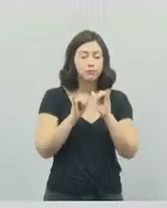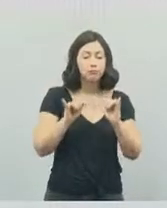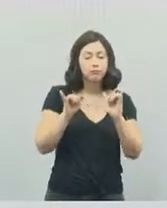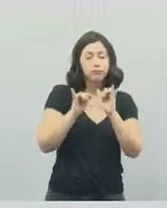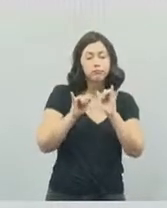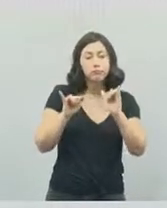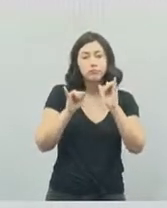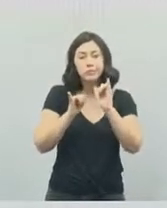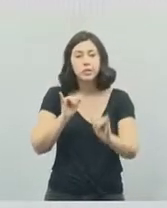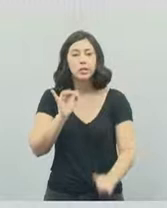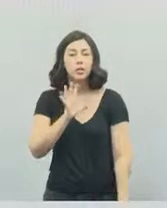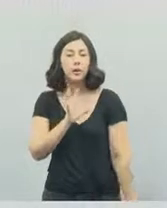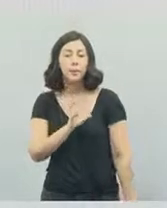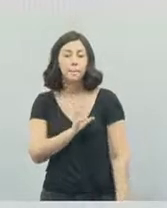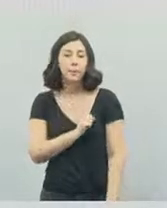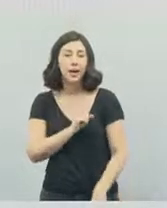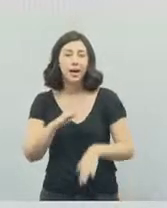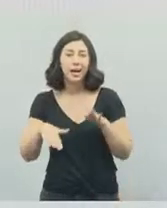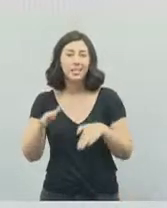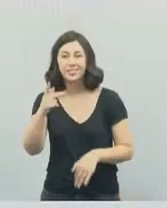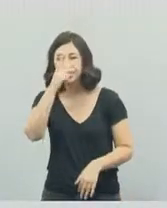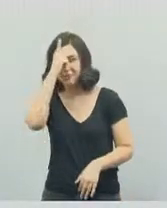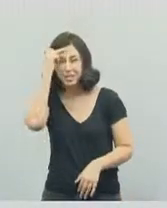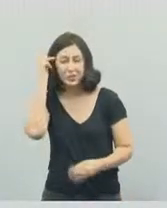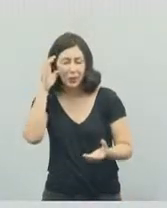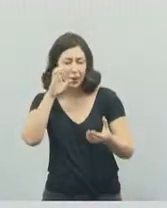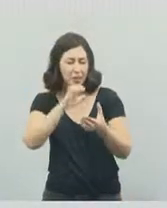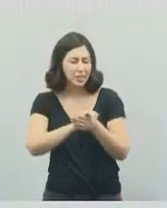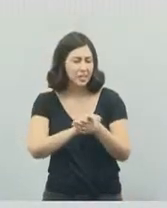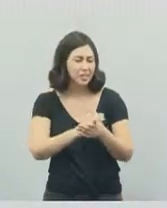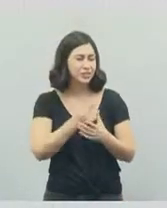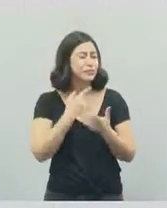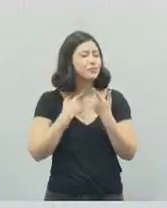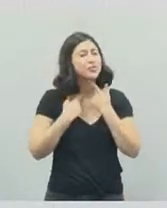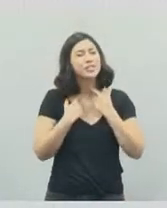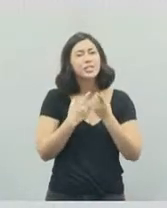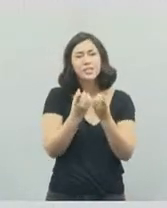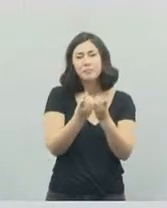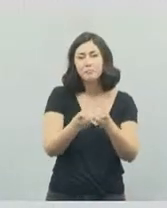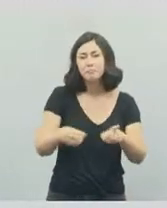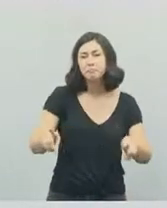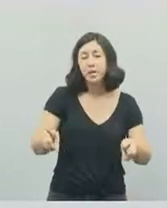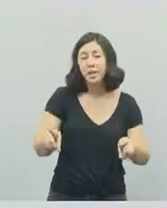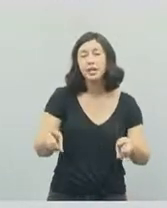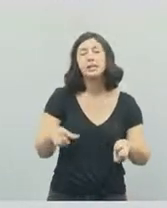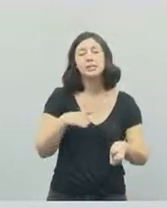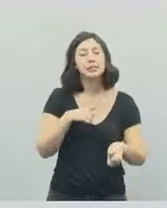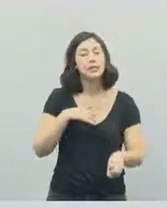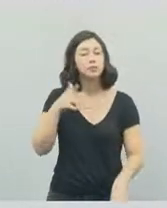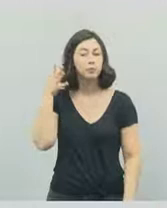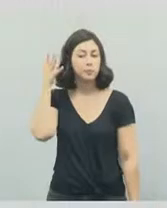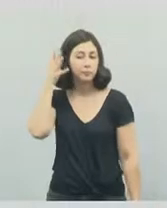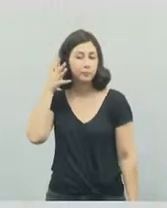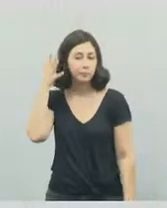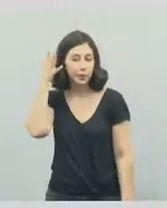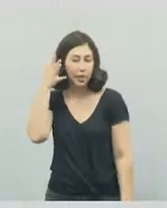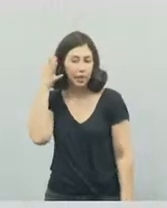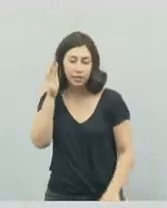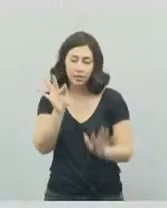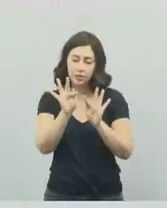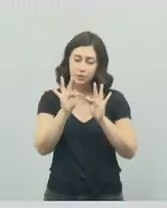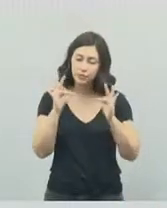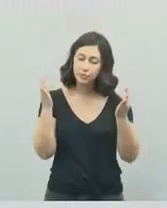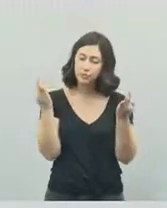amor, casais que estão pensando em se separar, estiveram recebendo essa palestra, famílias se